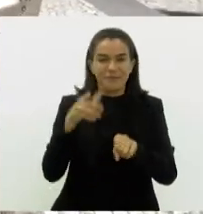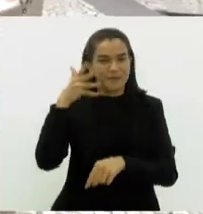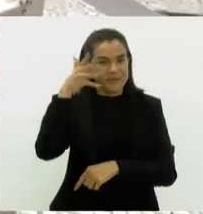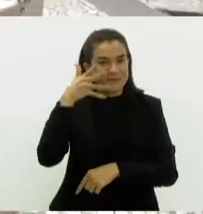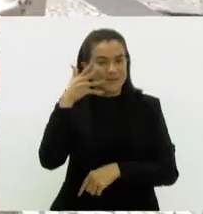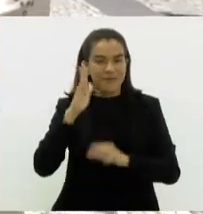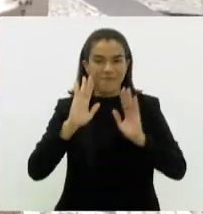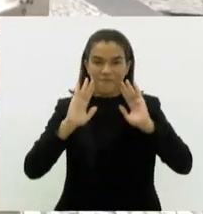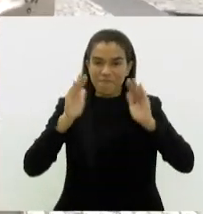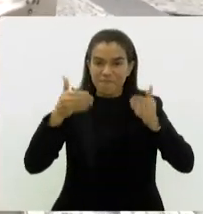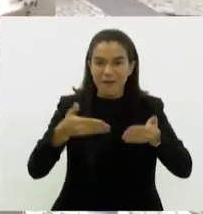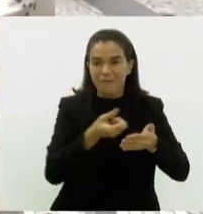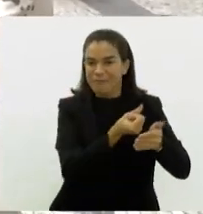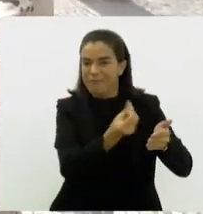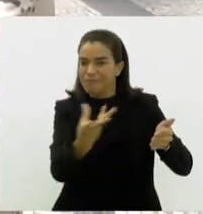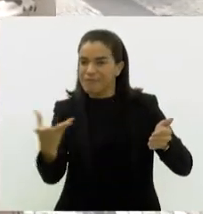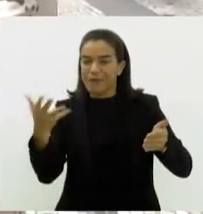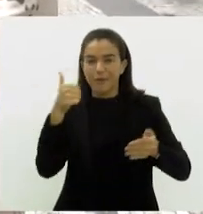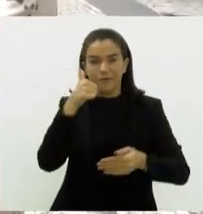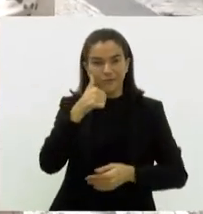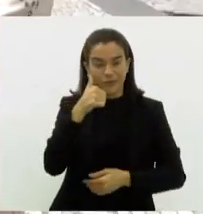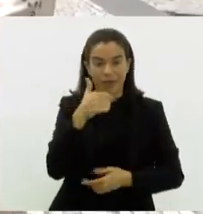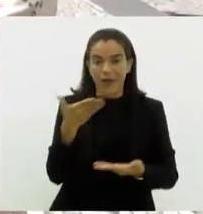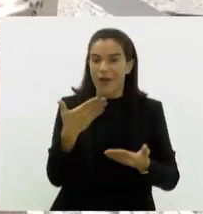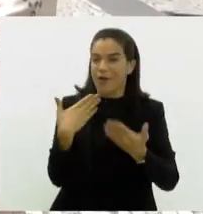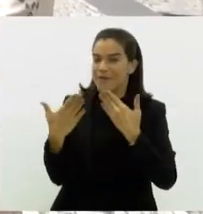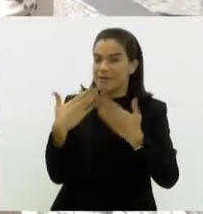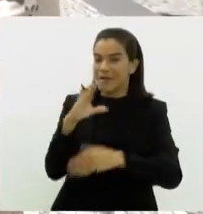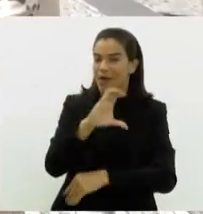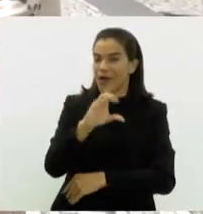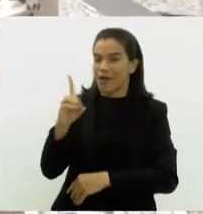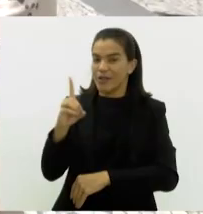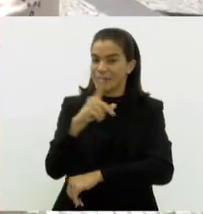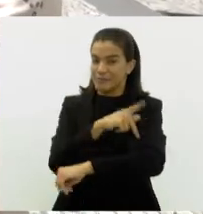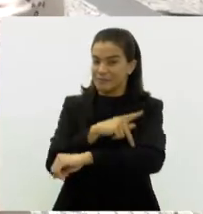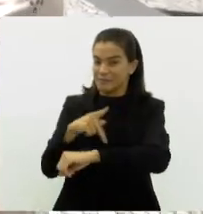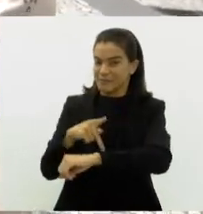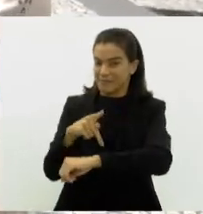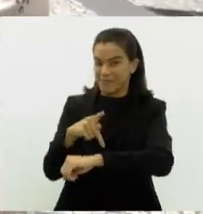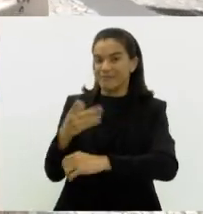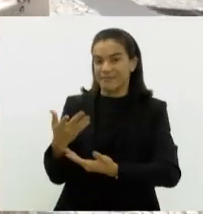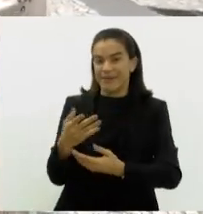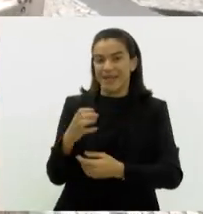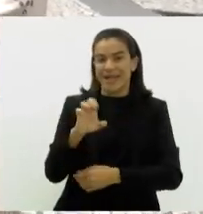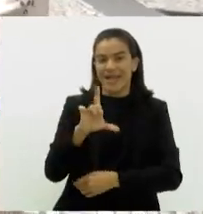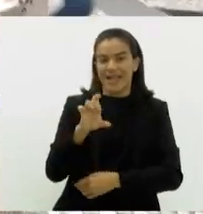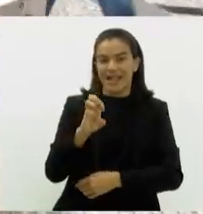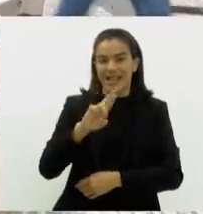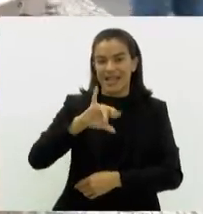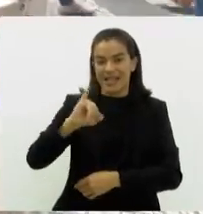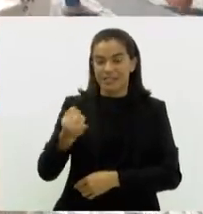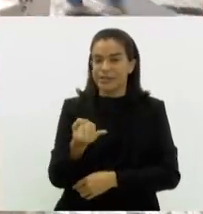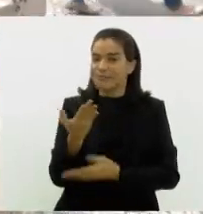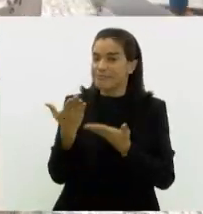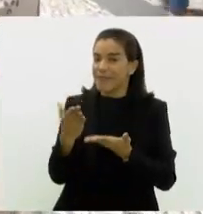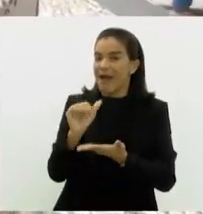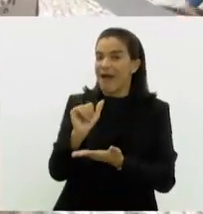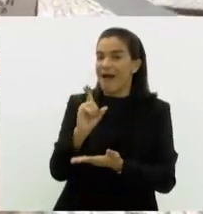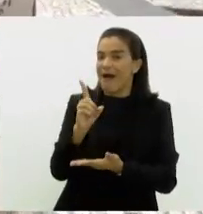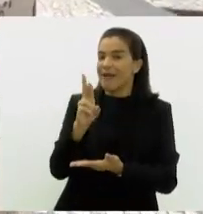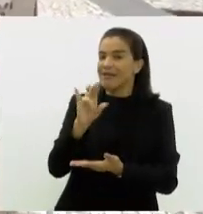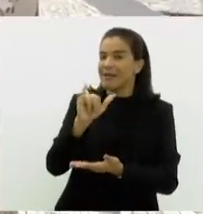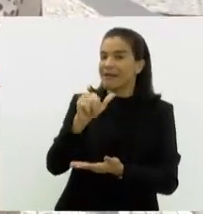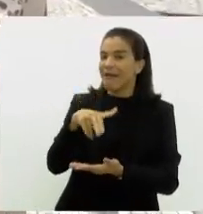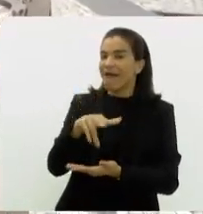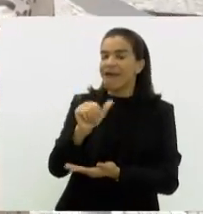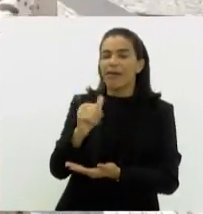especial para as mulheres. Quem vai conversar com a gente é a coordenadora pedagógica da Alerge, Adriana Mota. Adriana, qual é o tema dessa